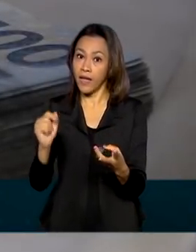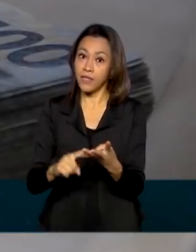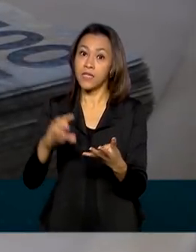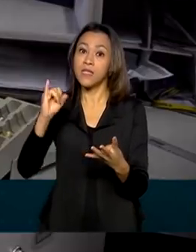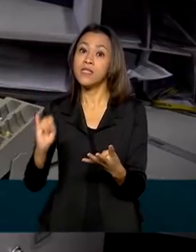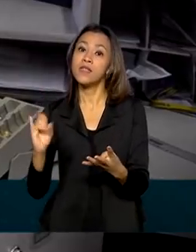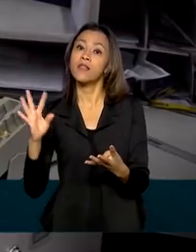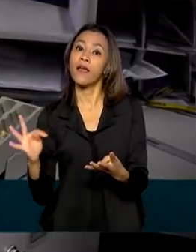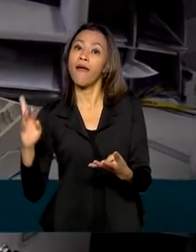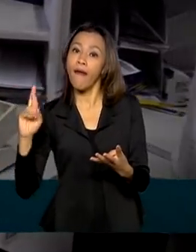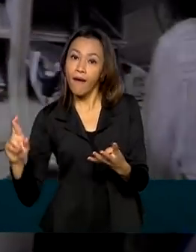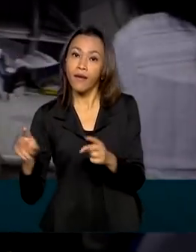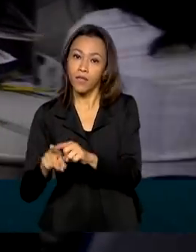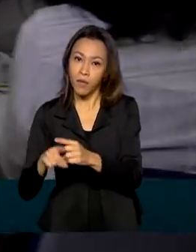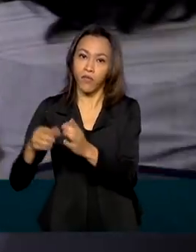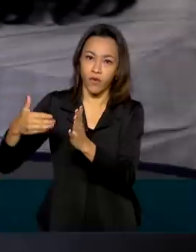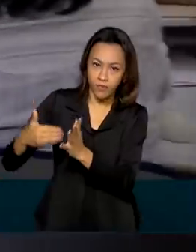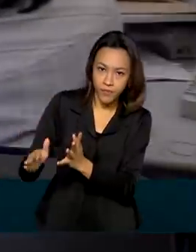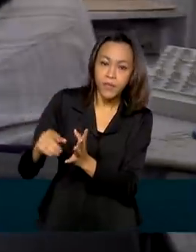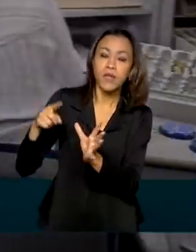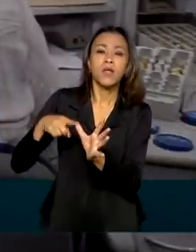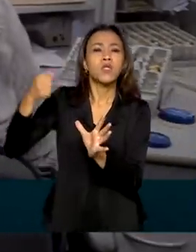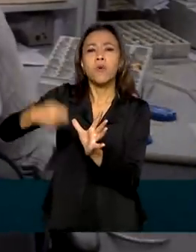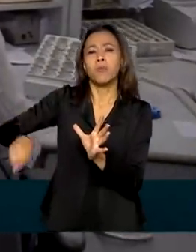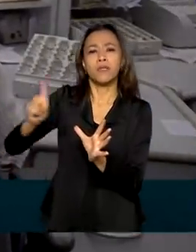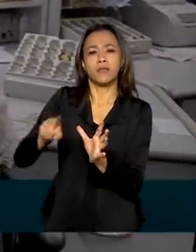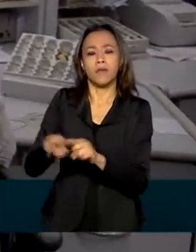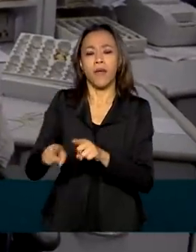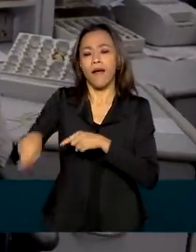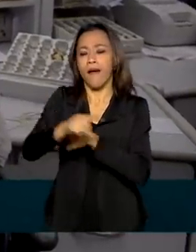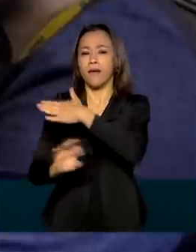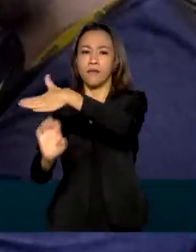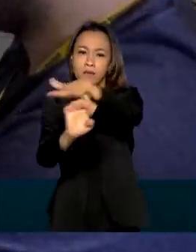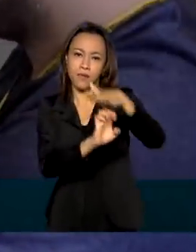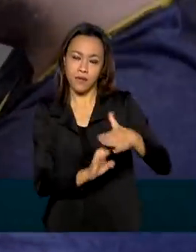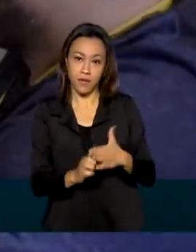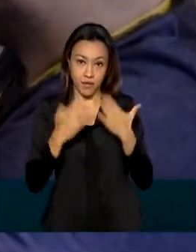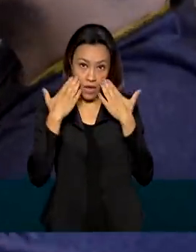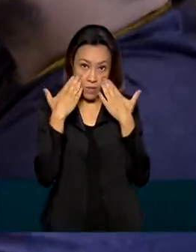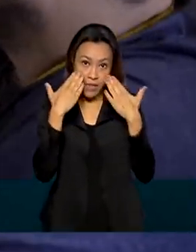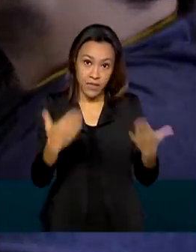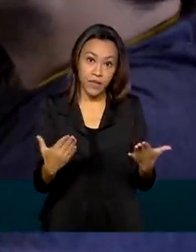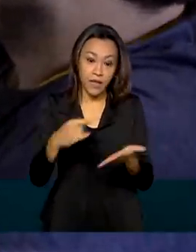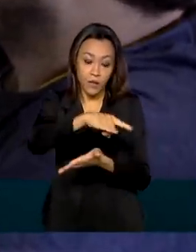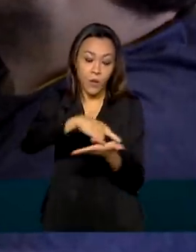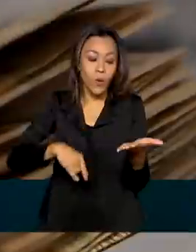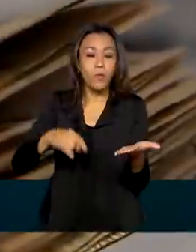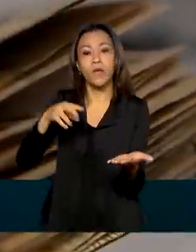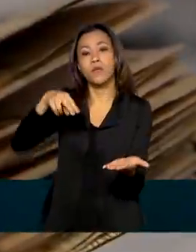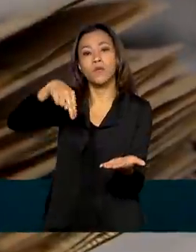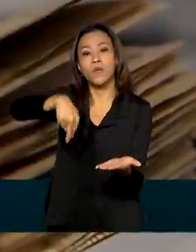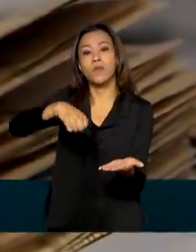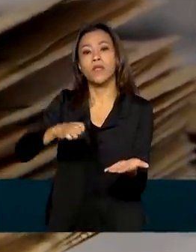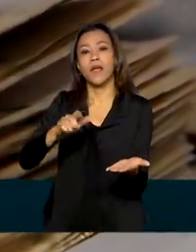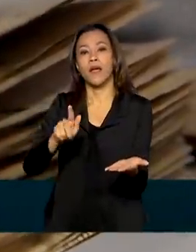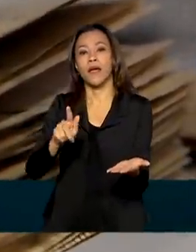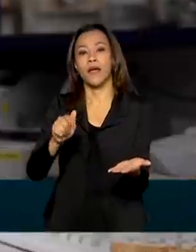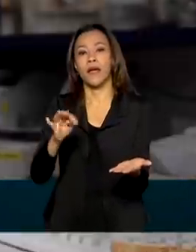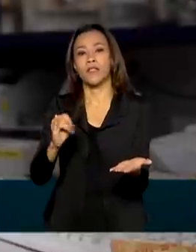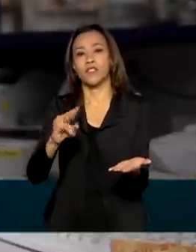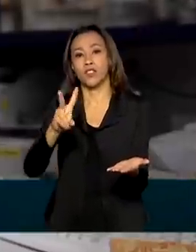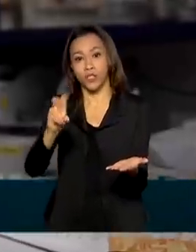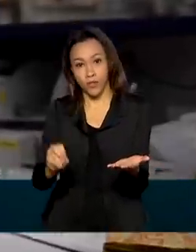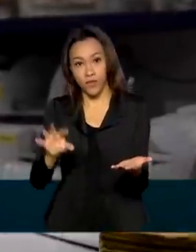Territorial Rural. Também foi revogada a necessidade das empresas apresentarem incertidão negativa de débitos nas operações